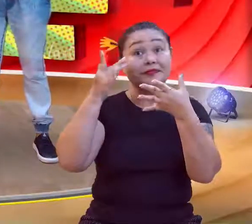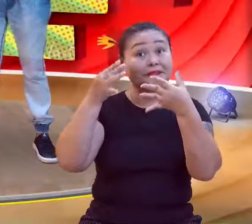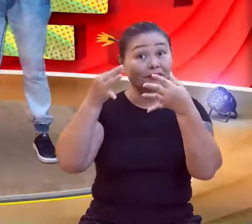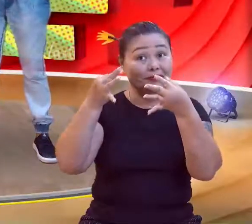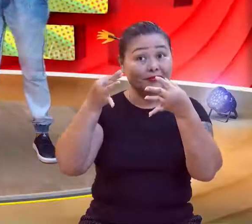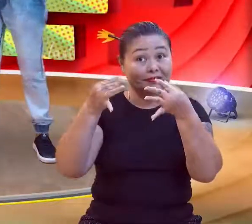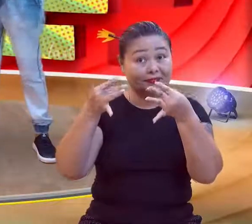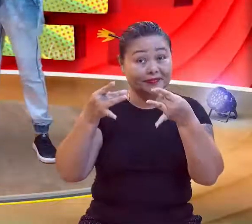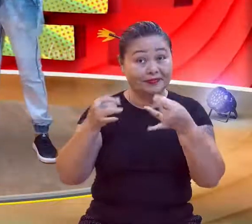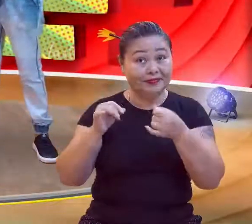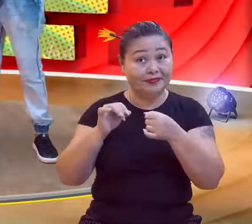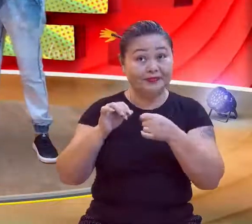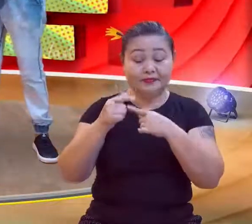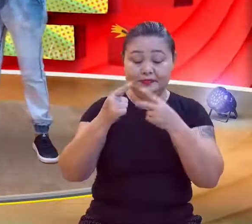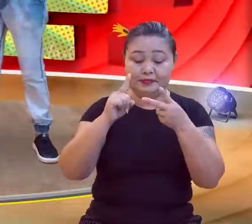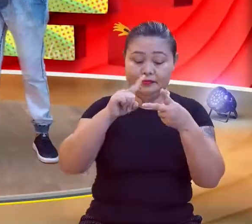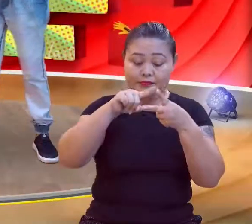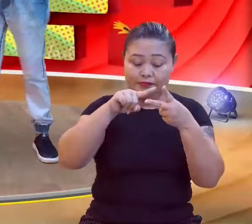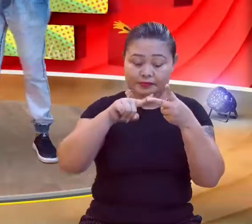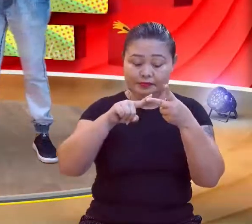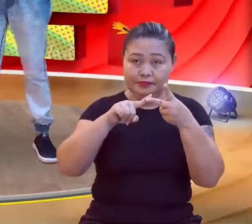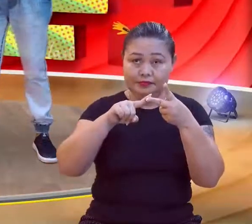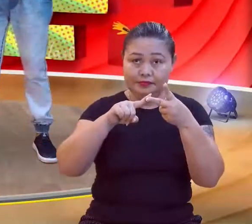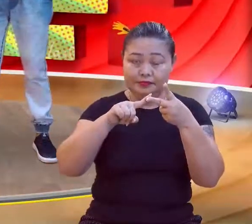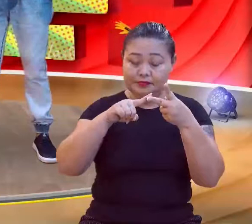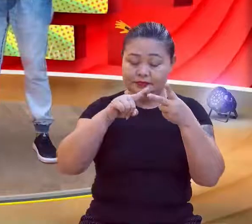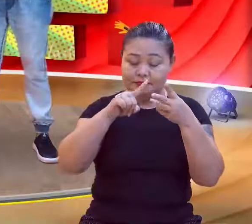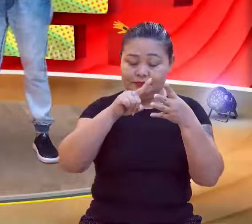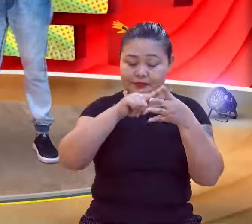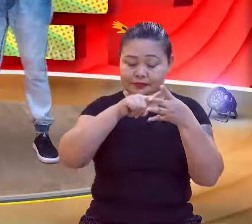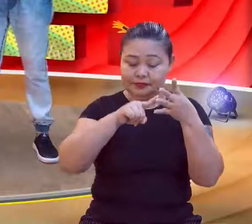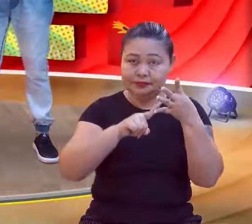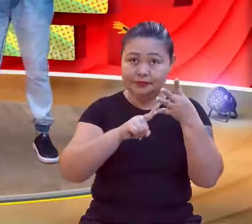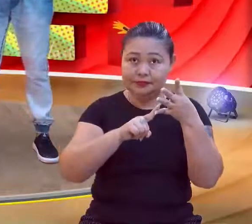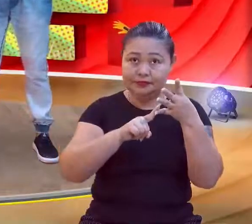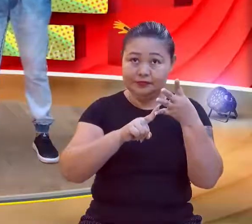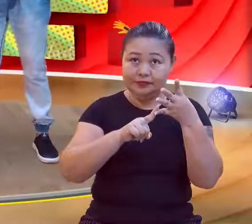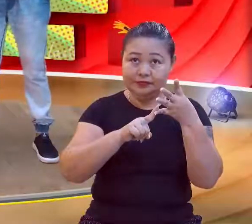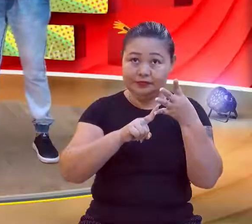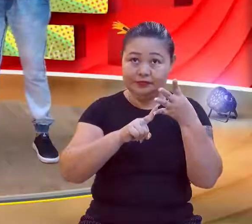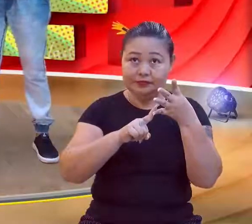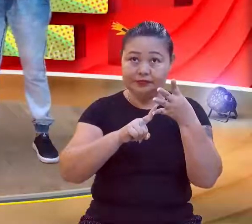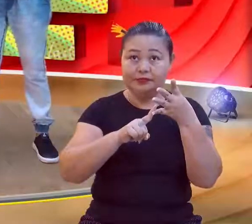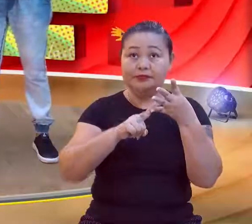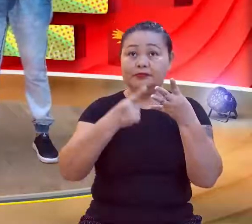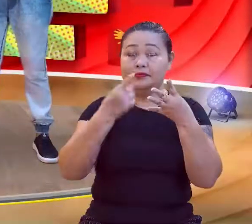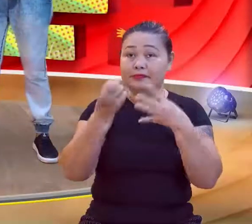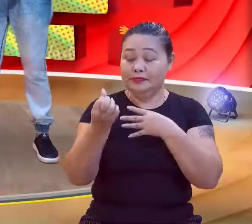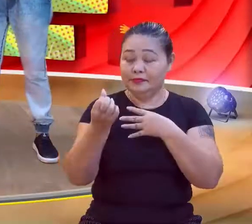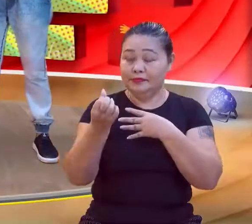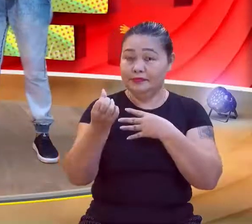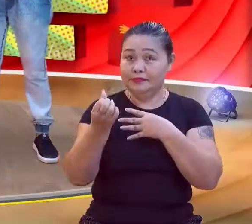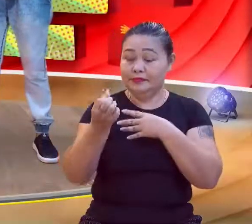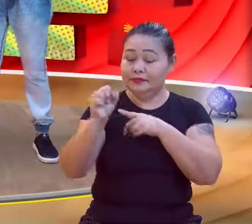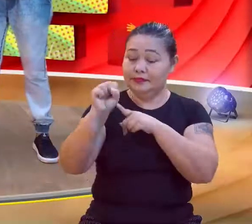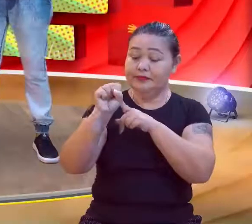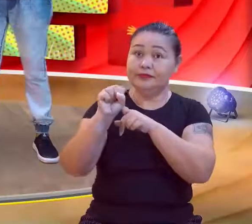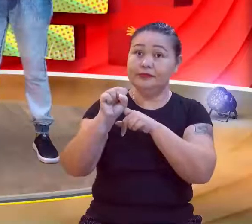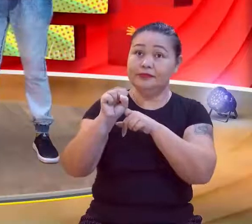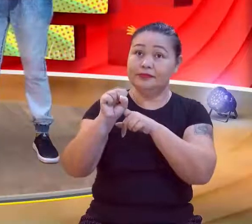1, 2, 4, 6, 8,